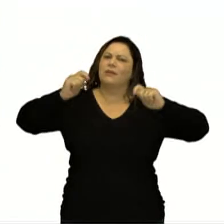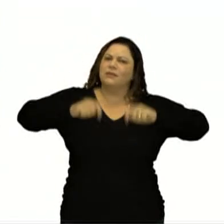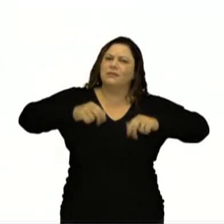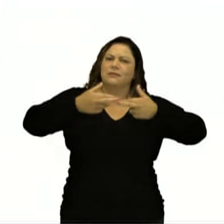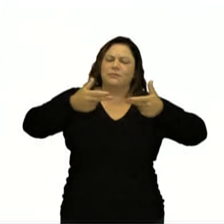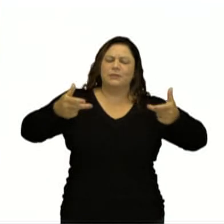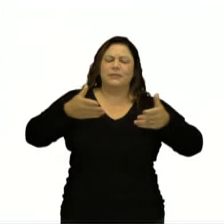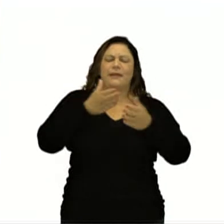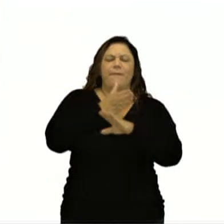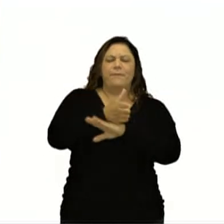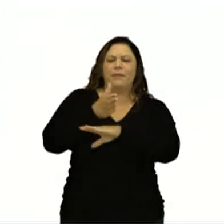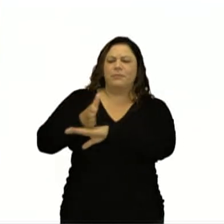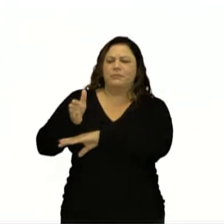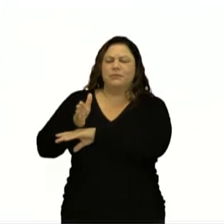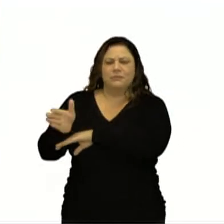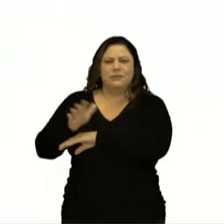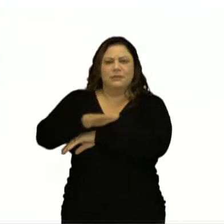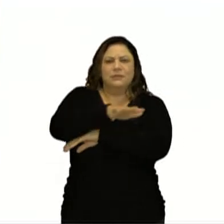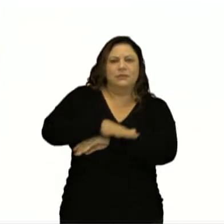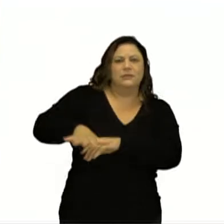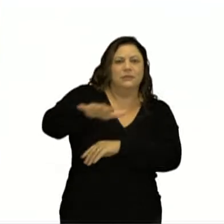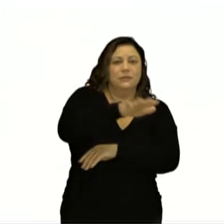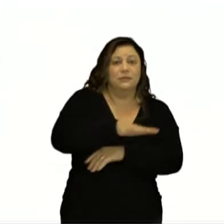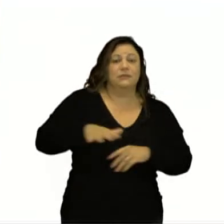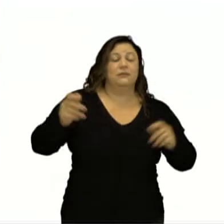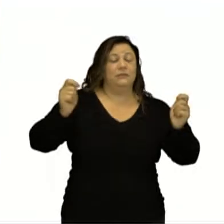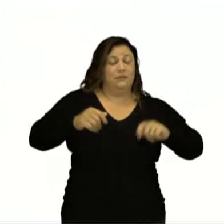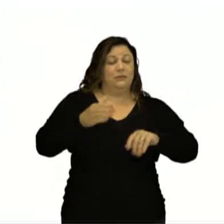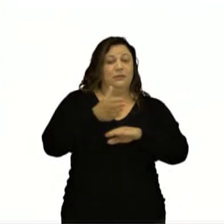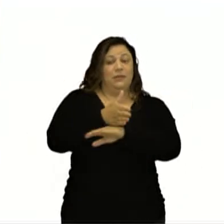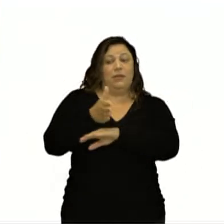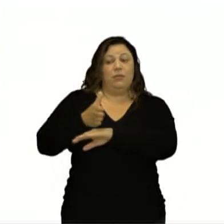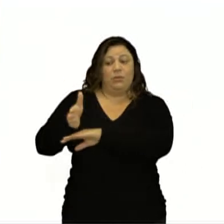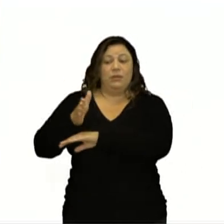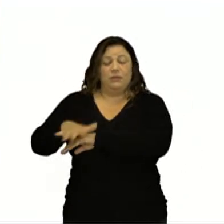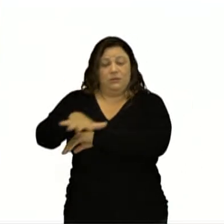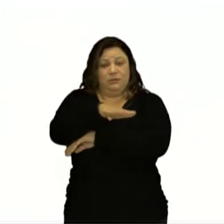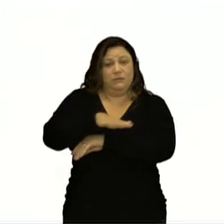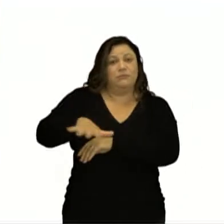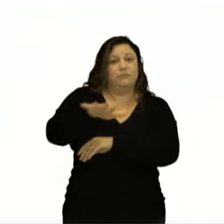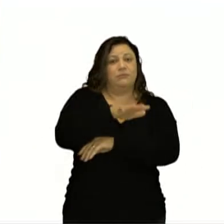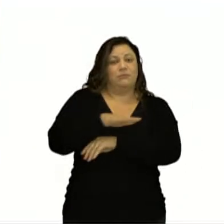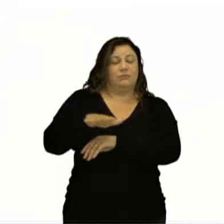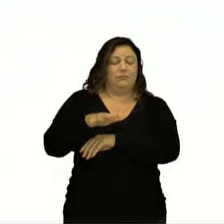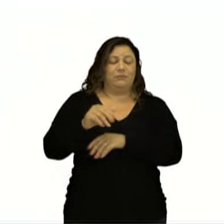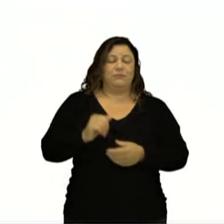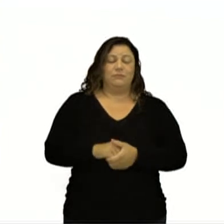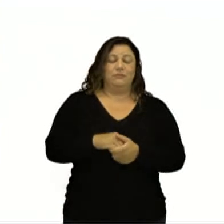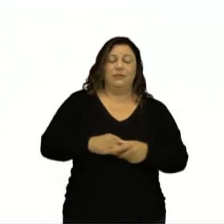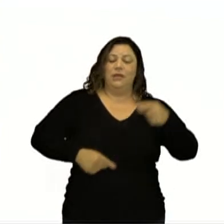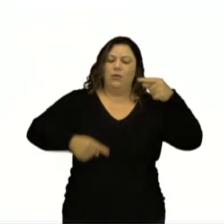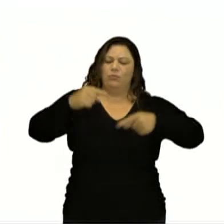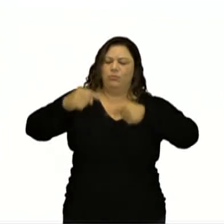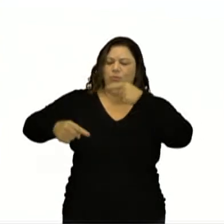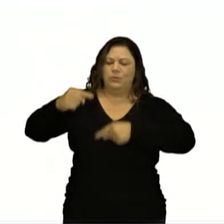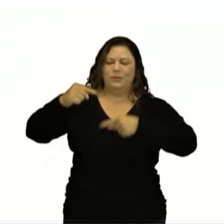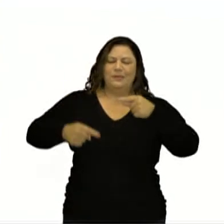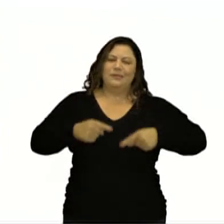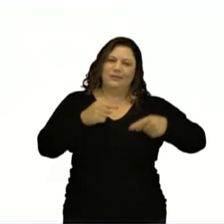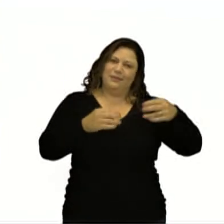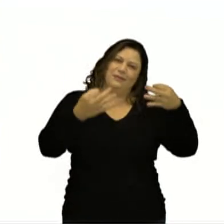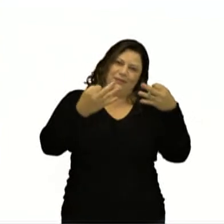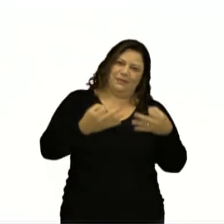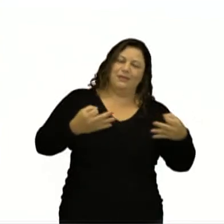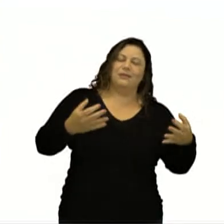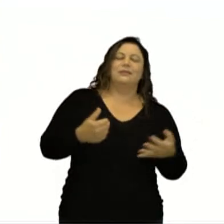participação no espaço público, como participação na polis, na política, certo? Então